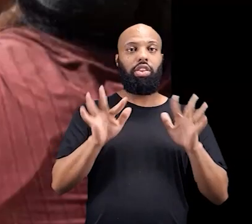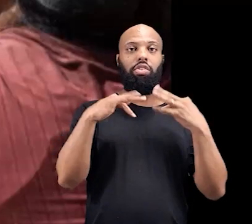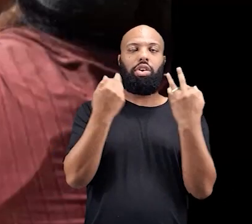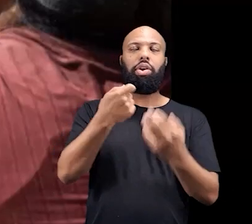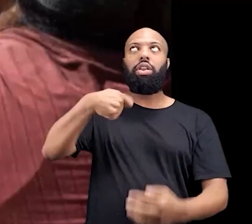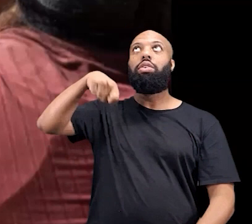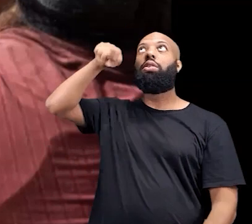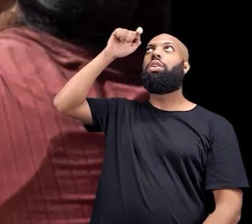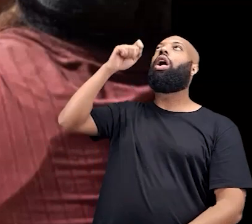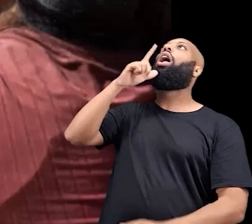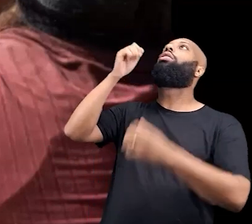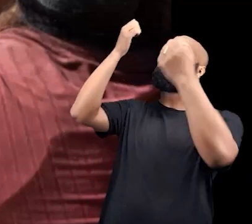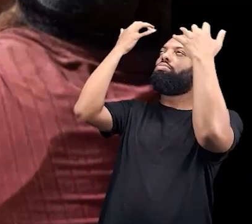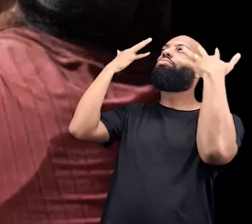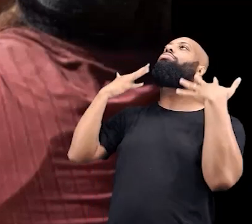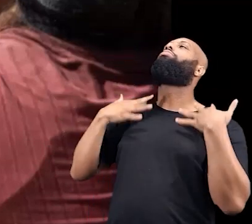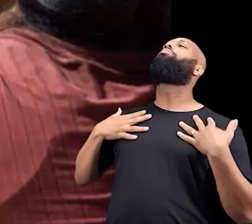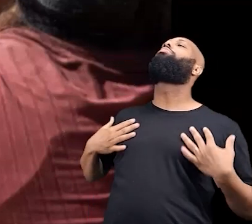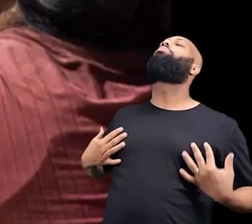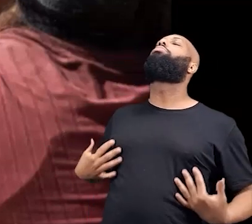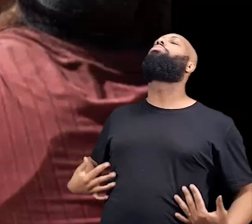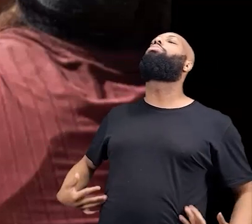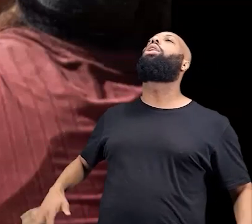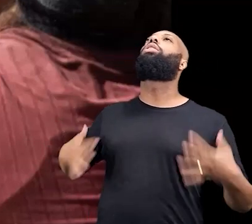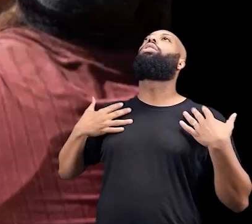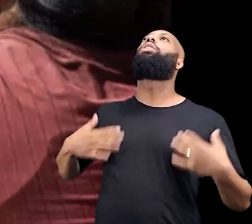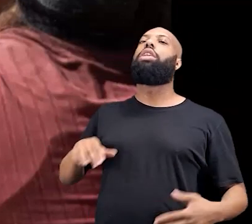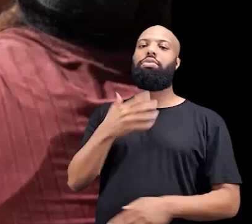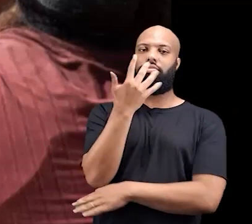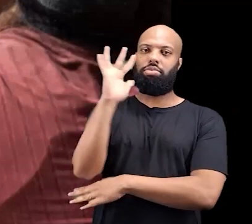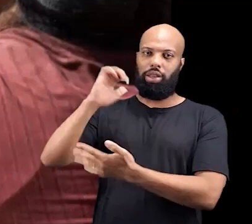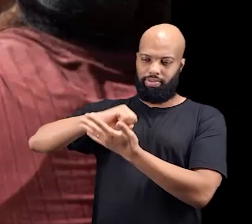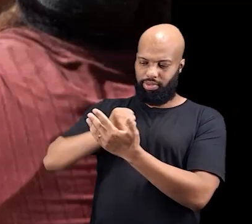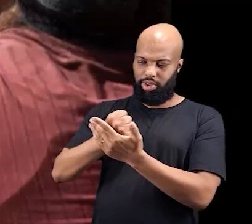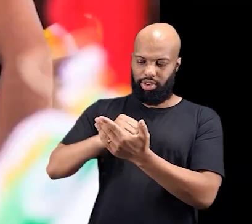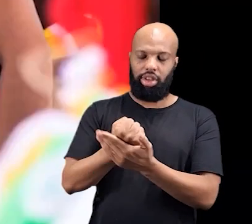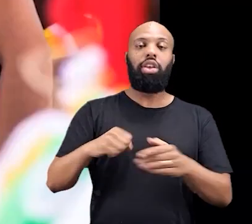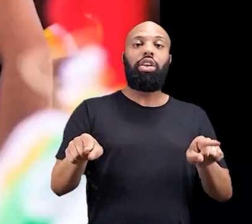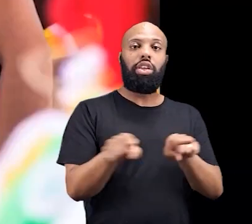Então, a família recebe esse banho com essas ervas